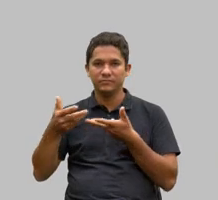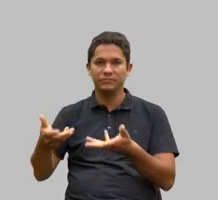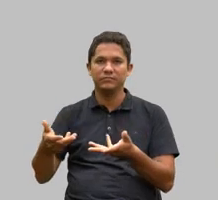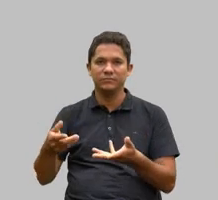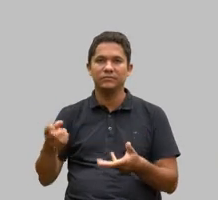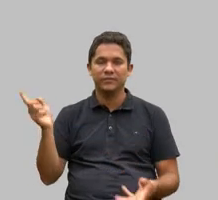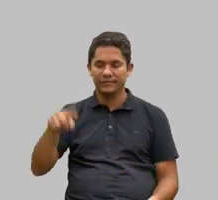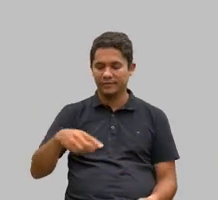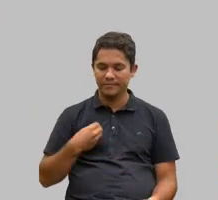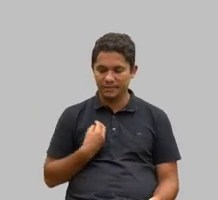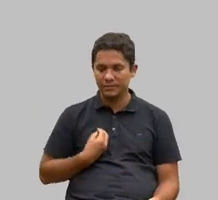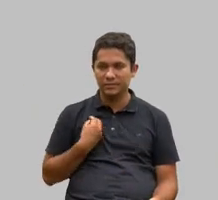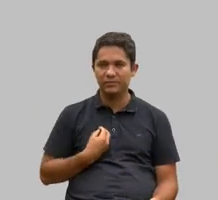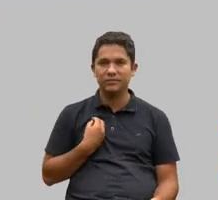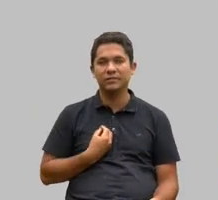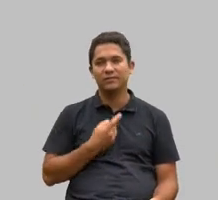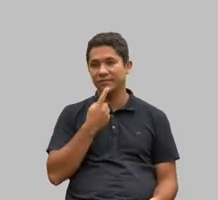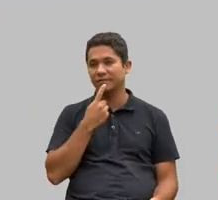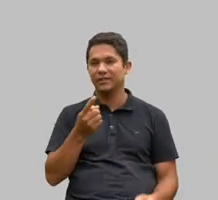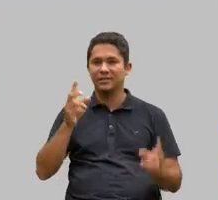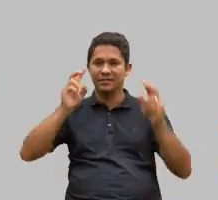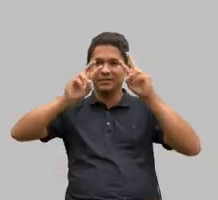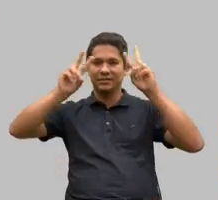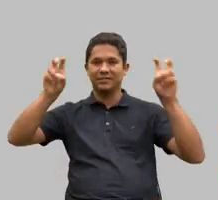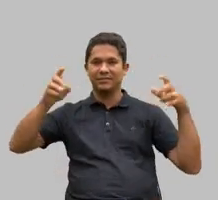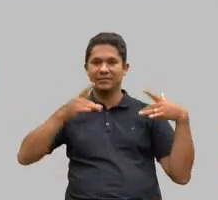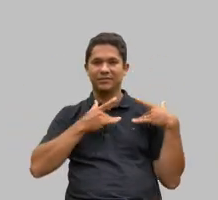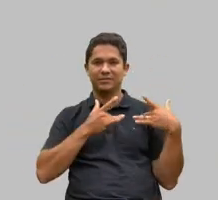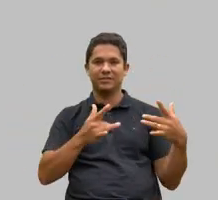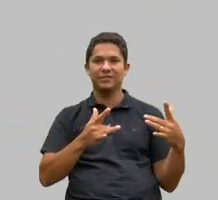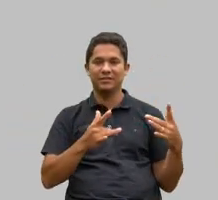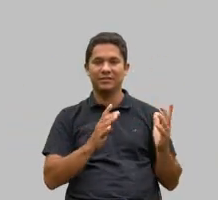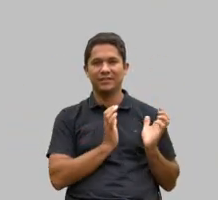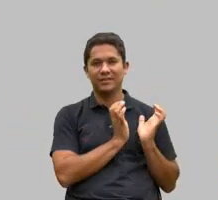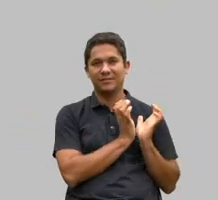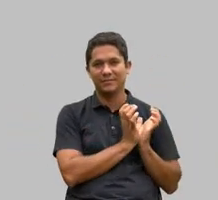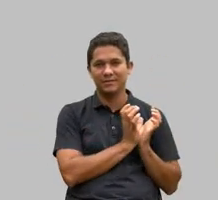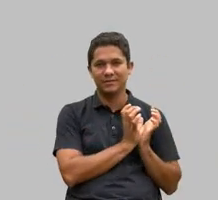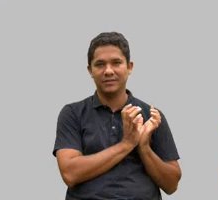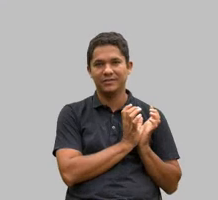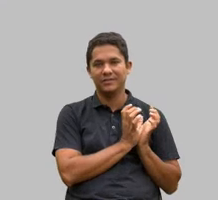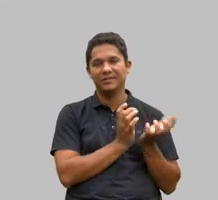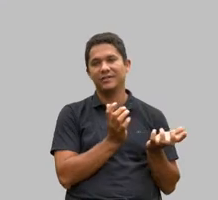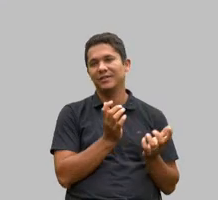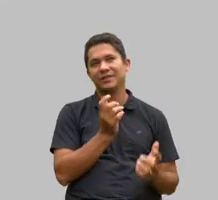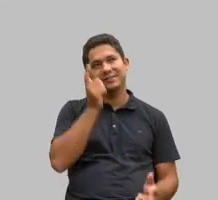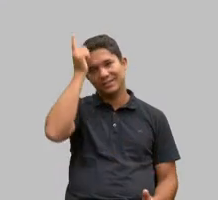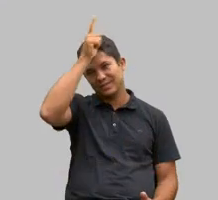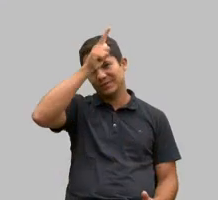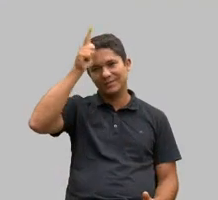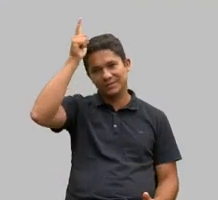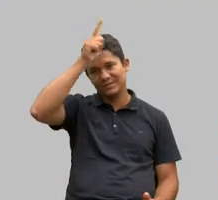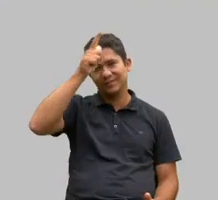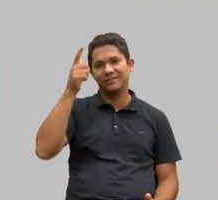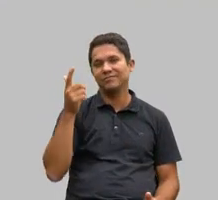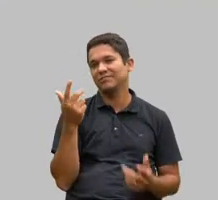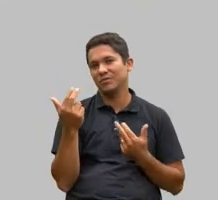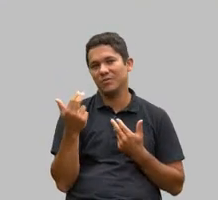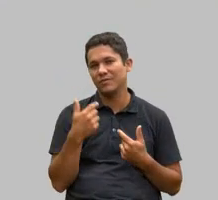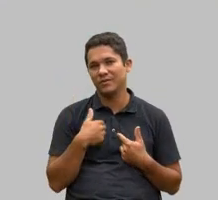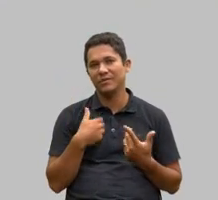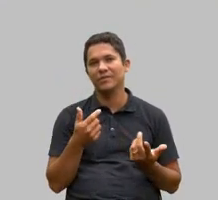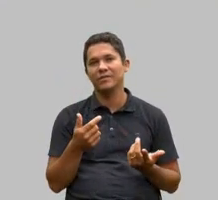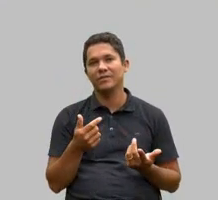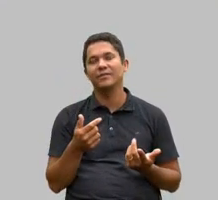aqui porque falar de voluntariado na APAI e ter a APAI de Santa Luzia com o meu caso aqui também trouxe um